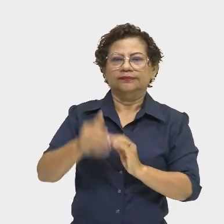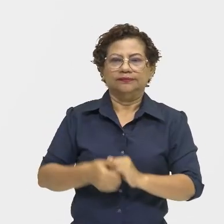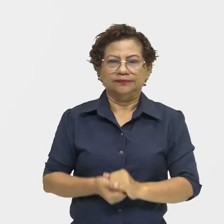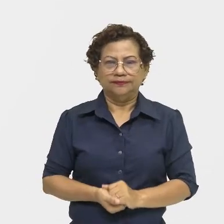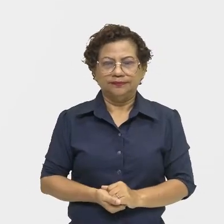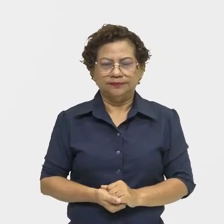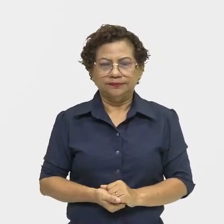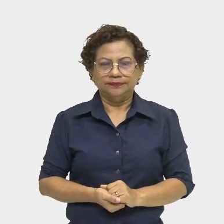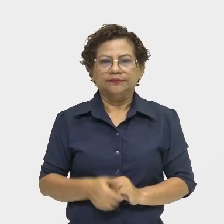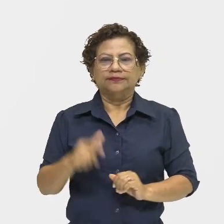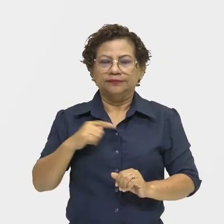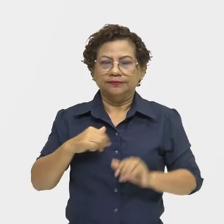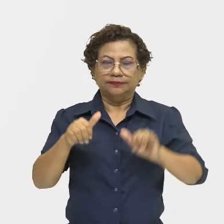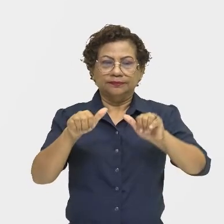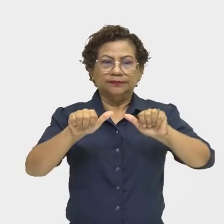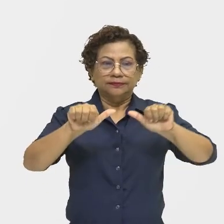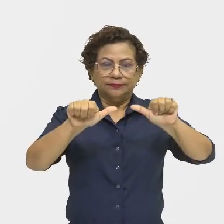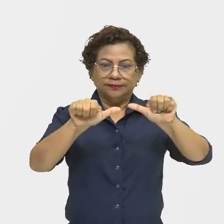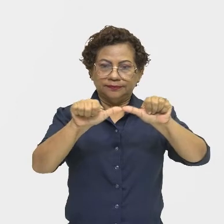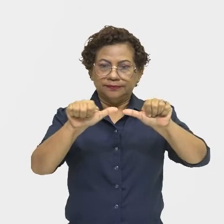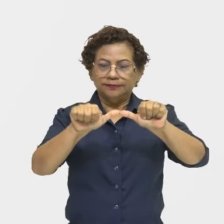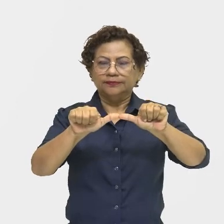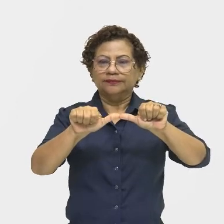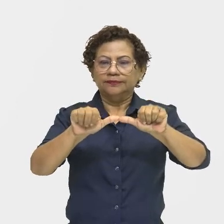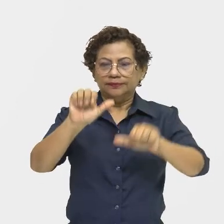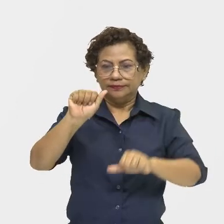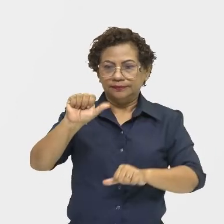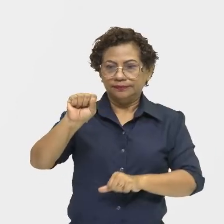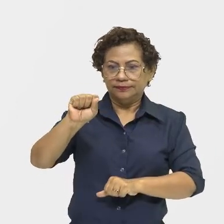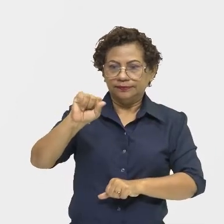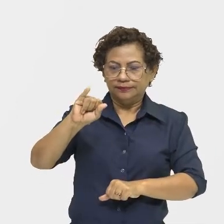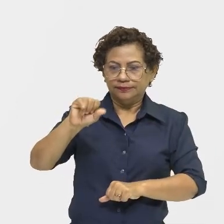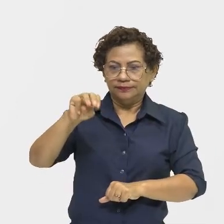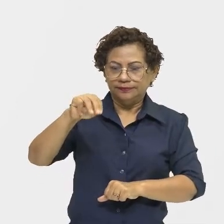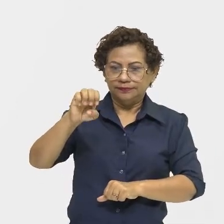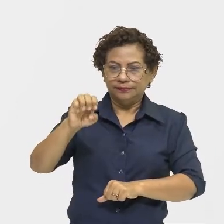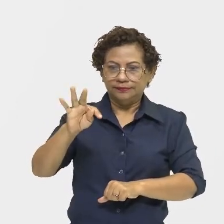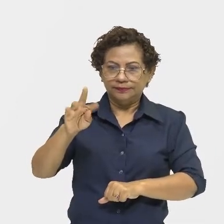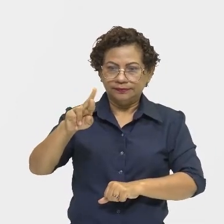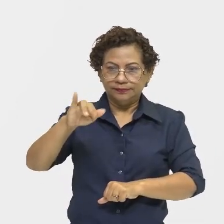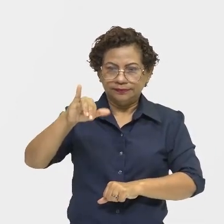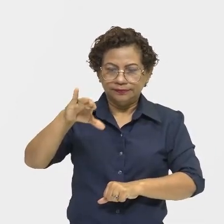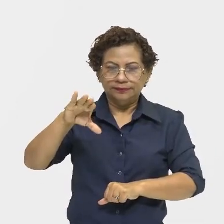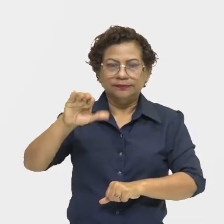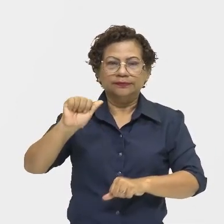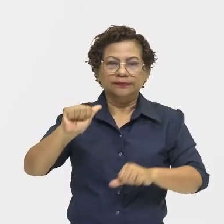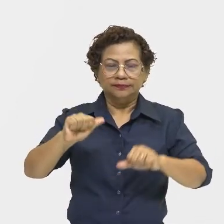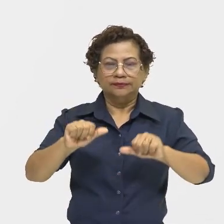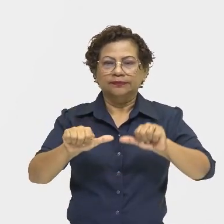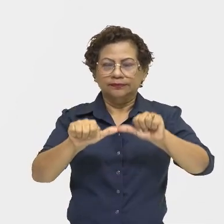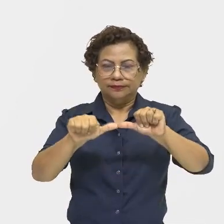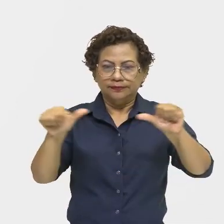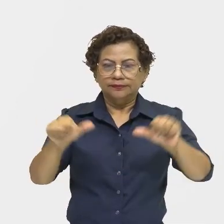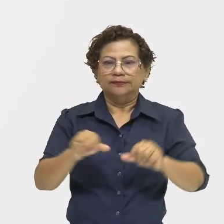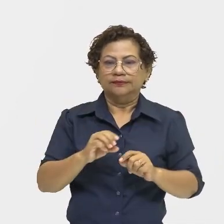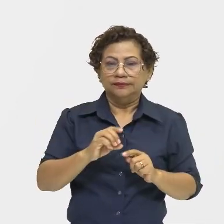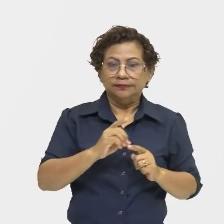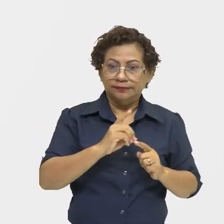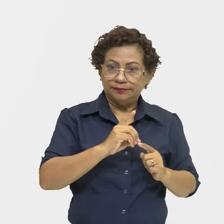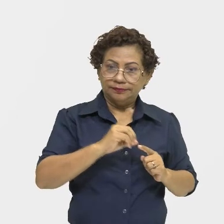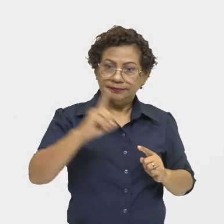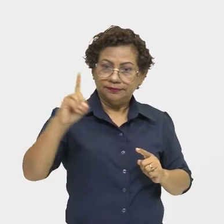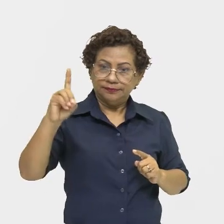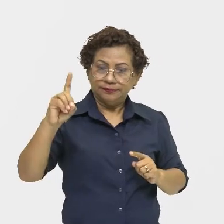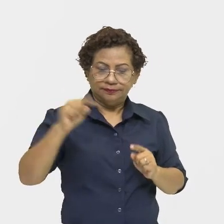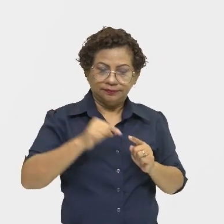Composição assimétrica, aquilo que eu mostrei para vocês na nossa aula, certo? Em diagonal, que se revela num